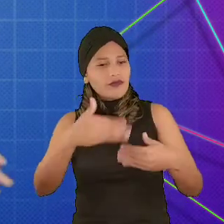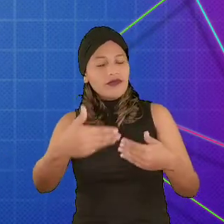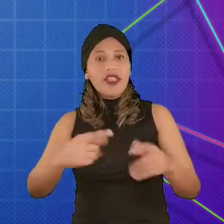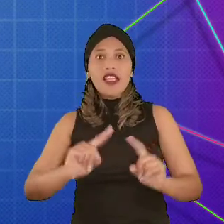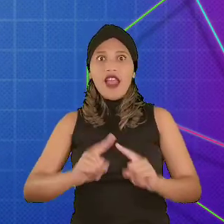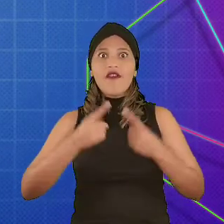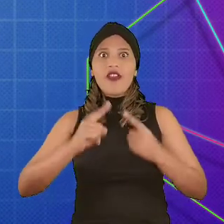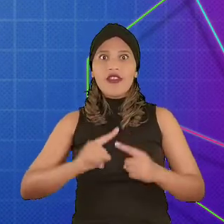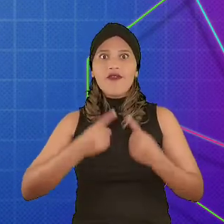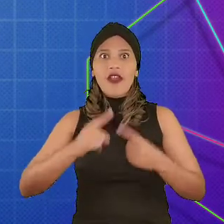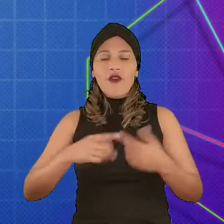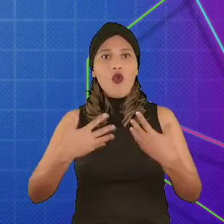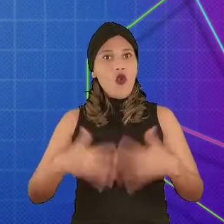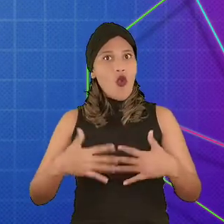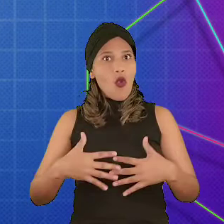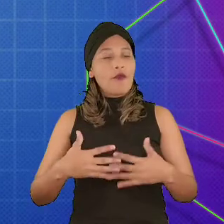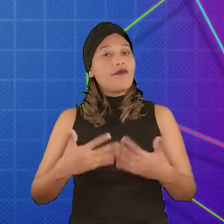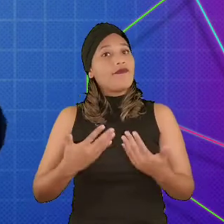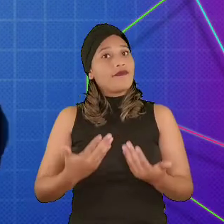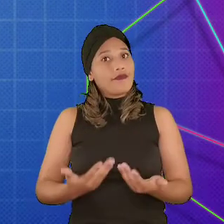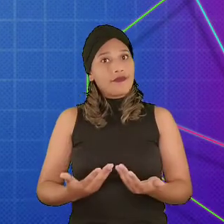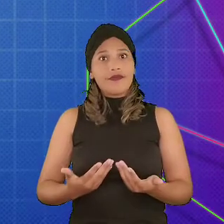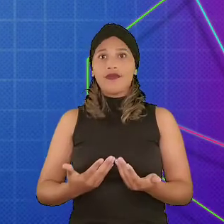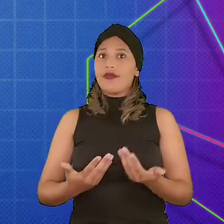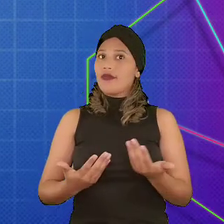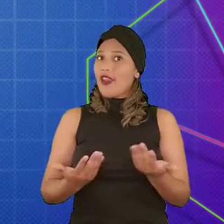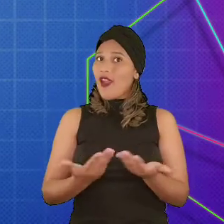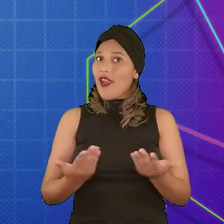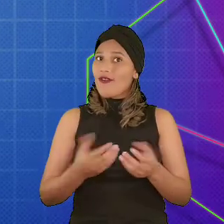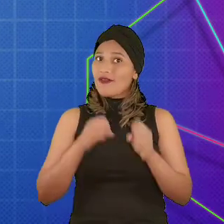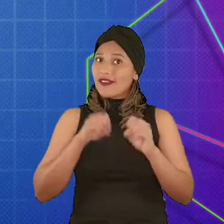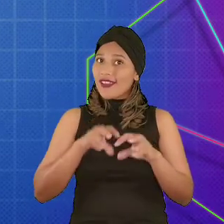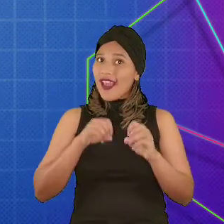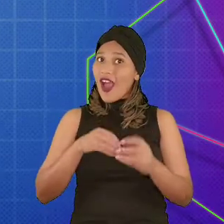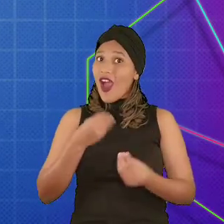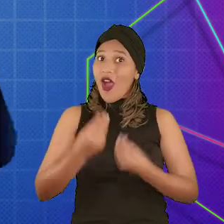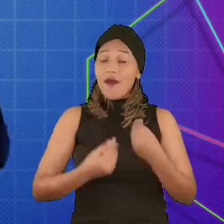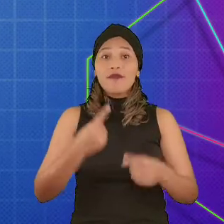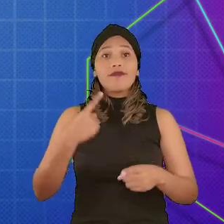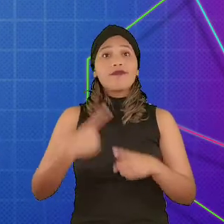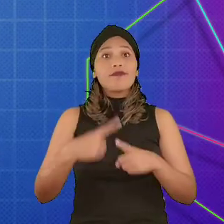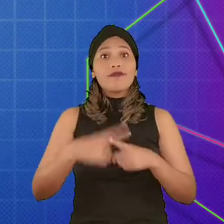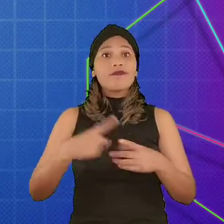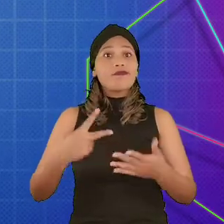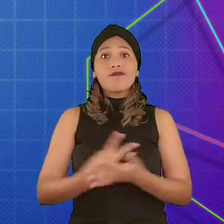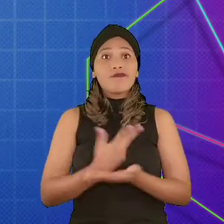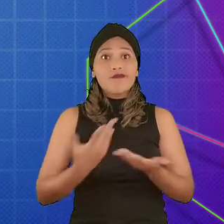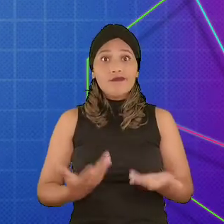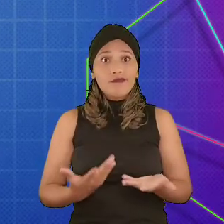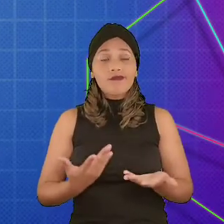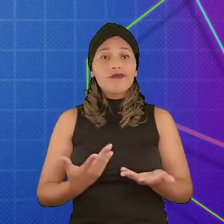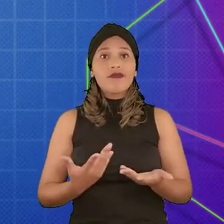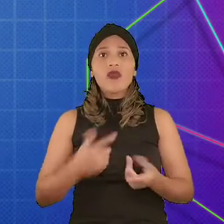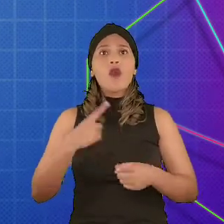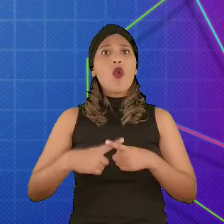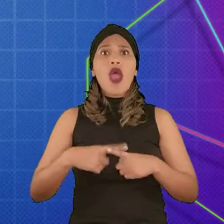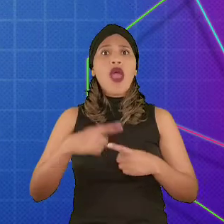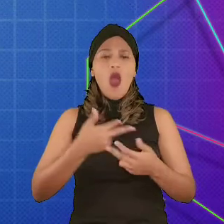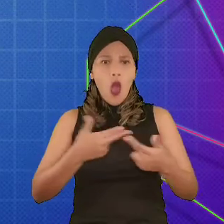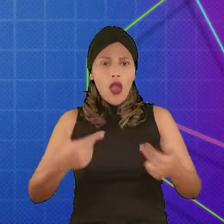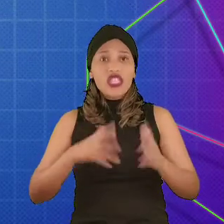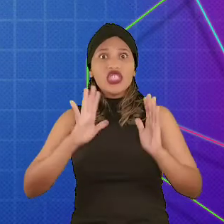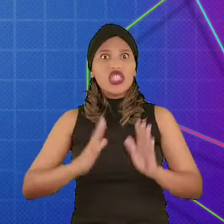cada vez mais difíceis. Então, aqui eu vou ensinar como e por que isso acontece. Porque são coisas